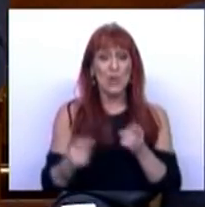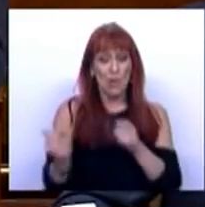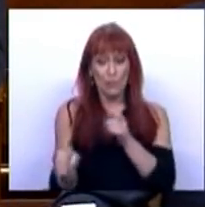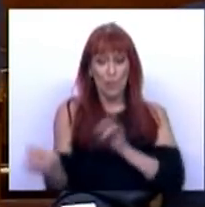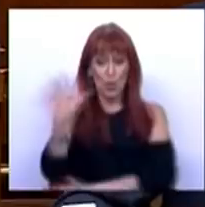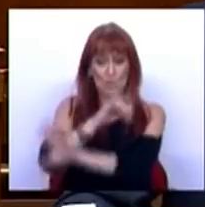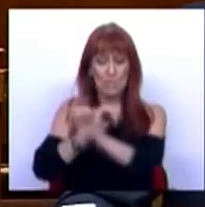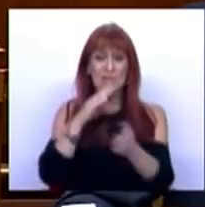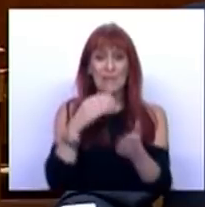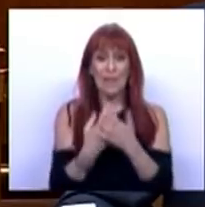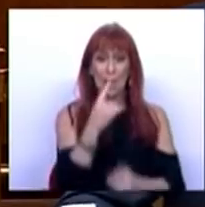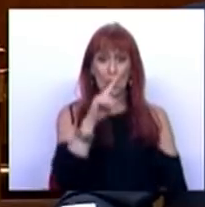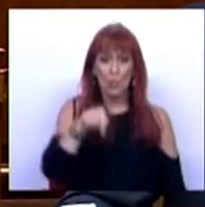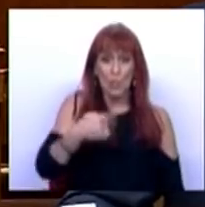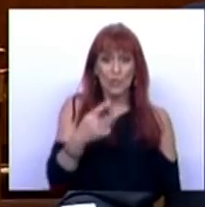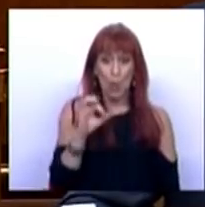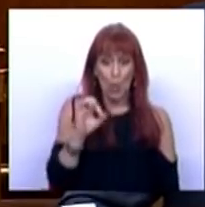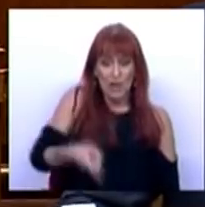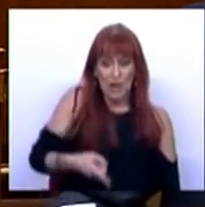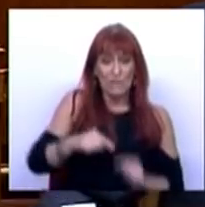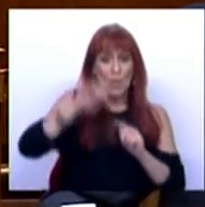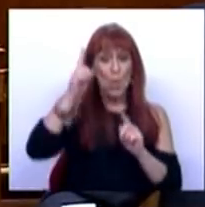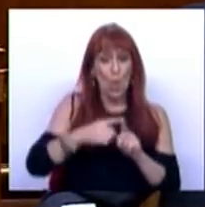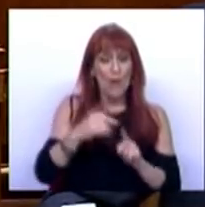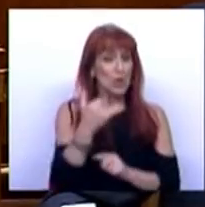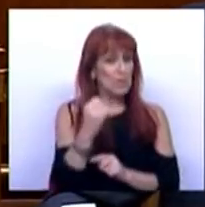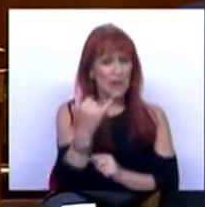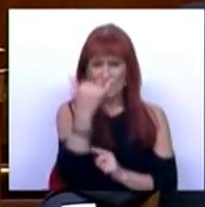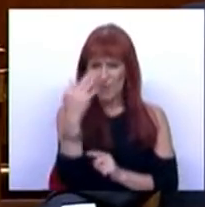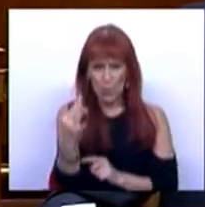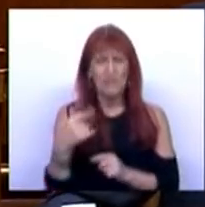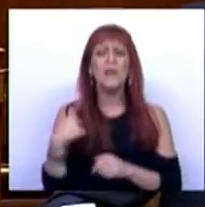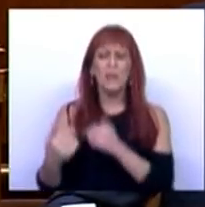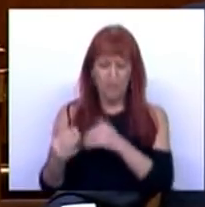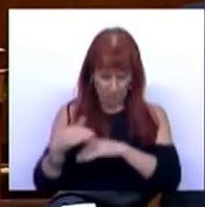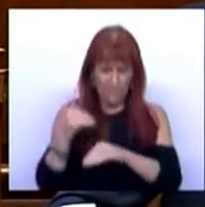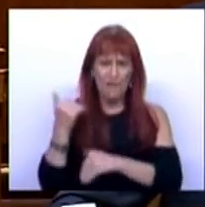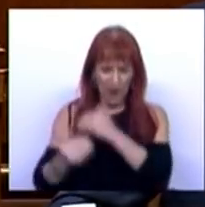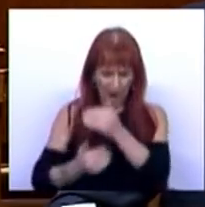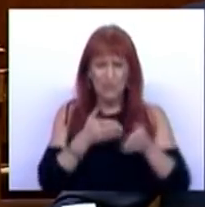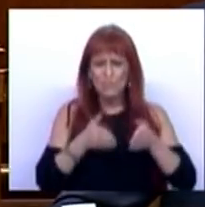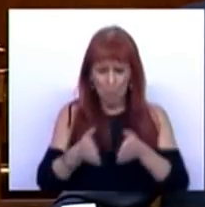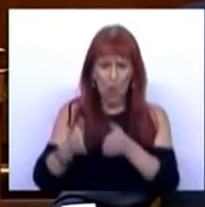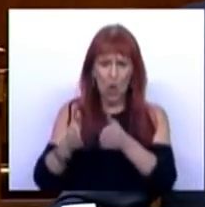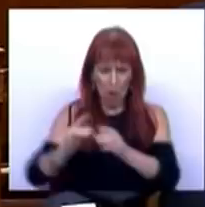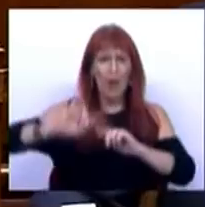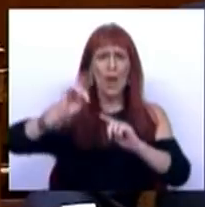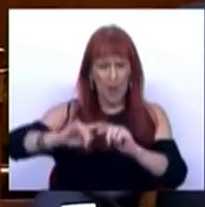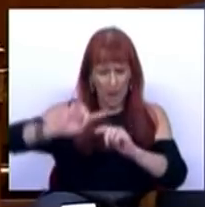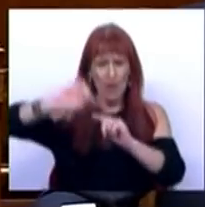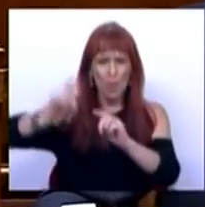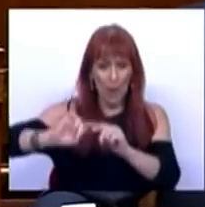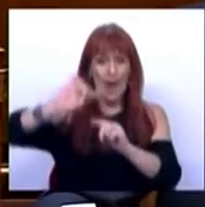europeus, chegarmos a 1,89% em 2024. E estamos vindo a fazer essa trajetória ano após ano.